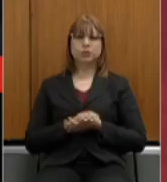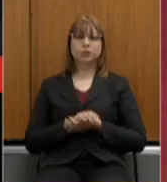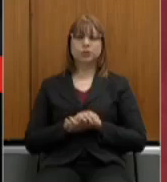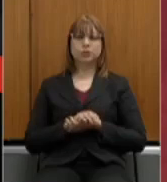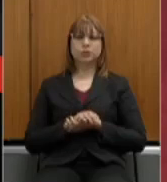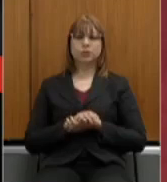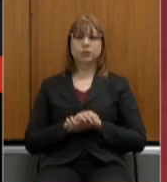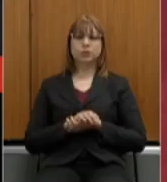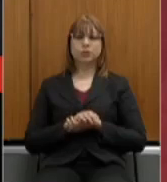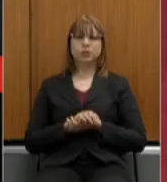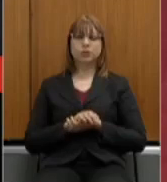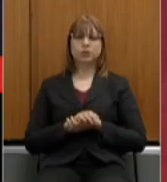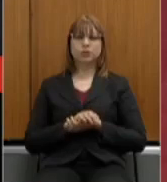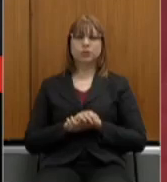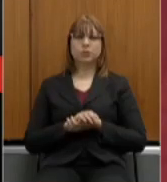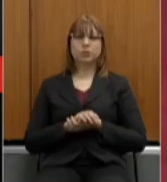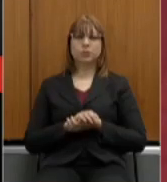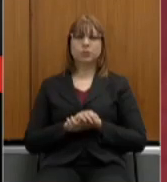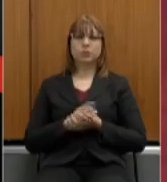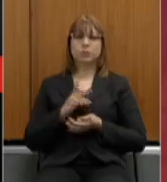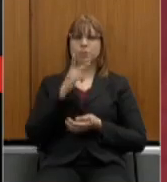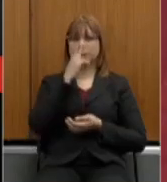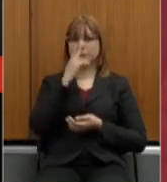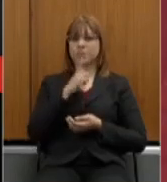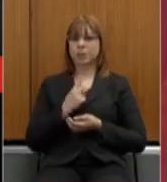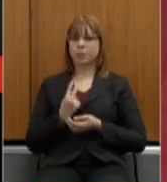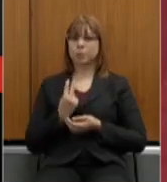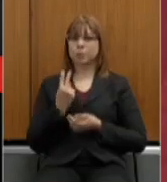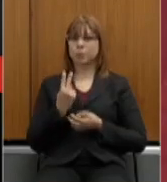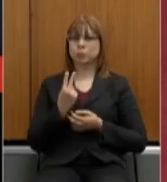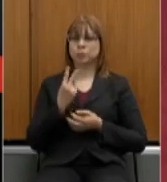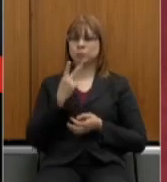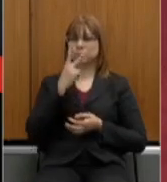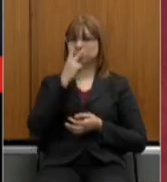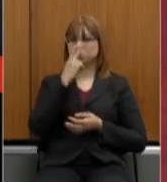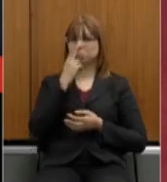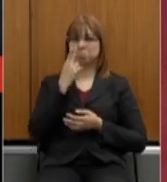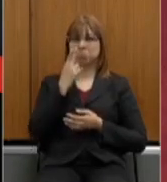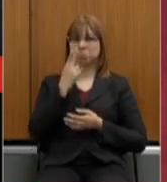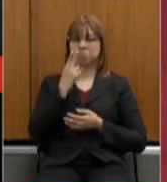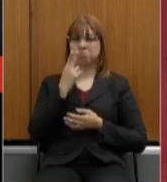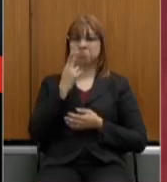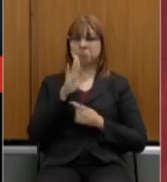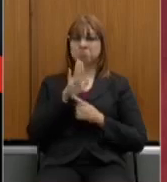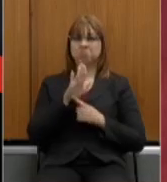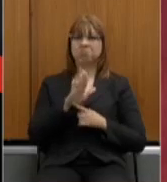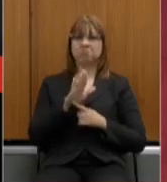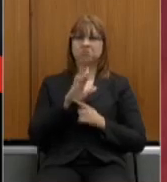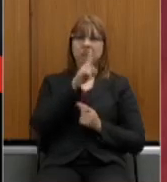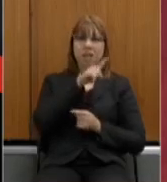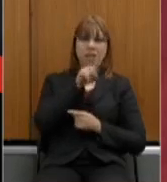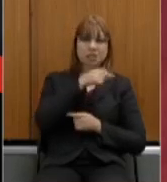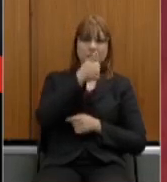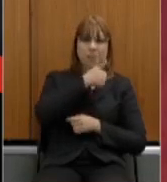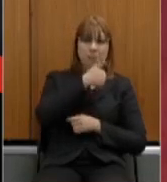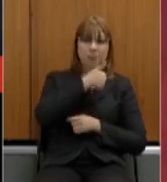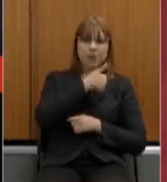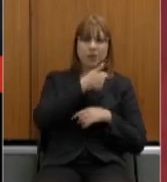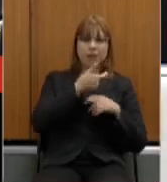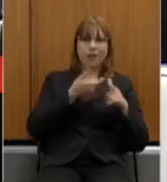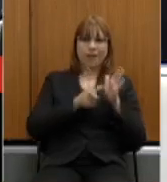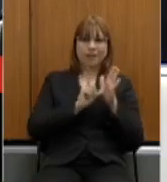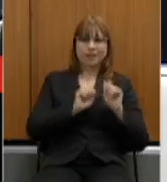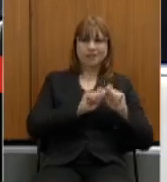com duas conexões o senhor poderia cancelar a primeira doutor Eduardo